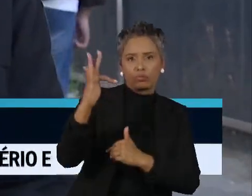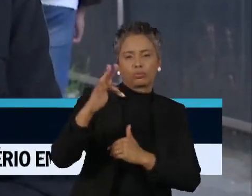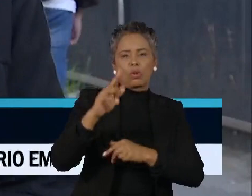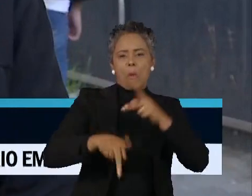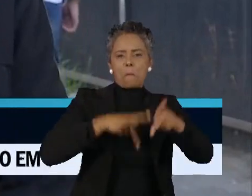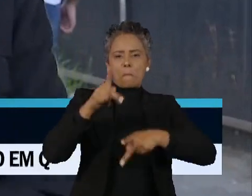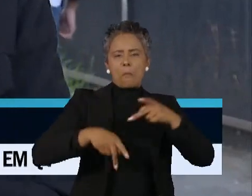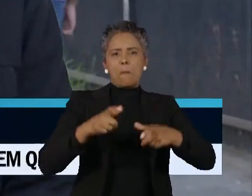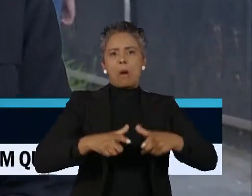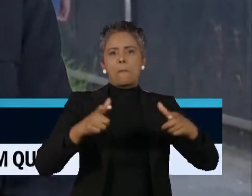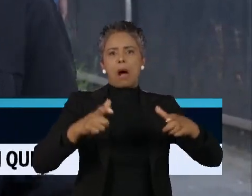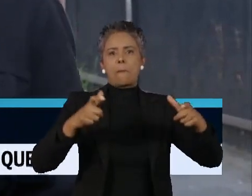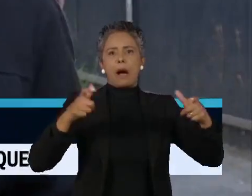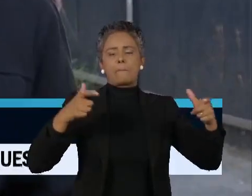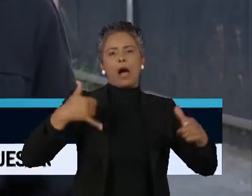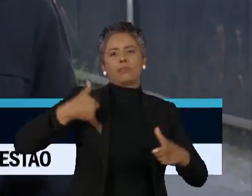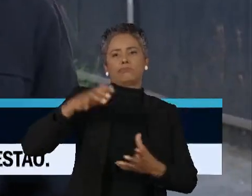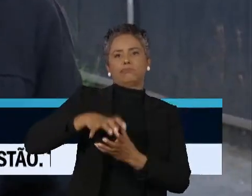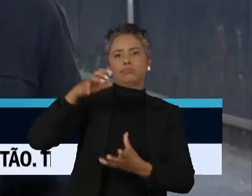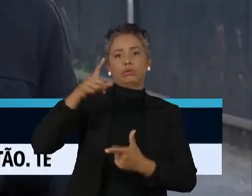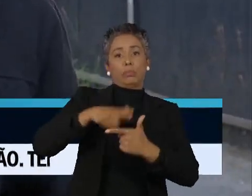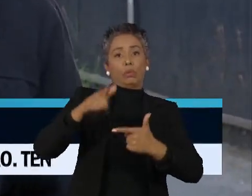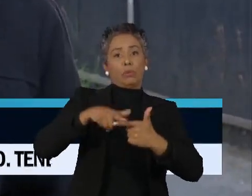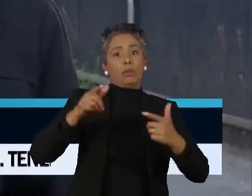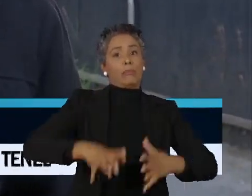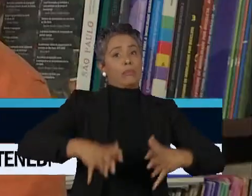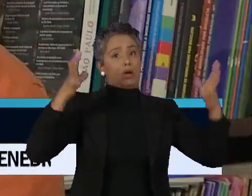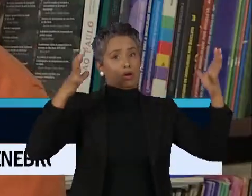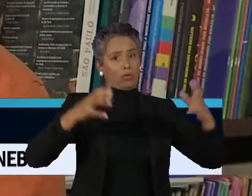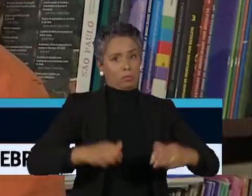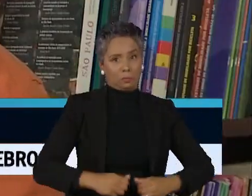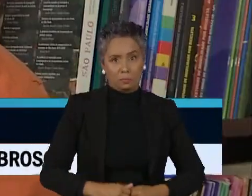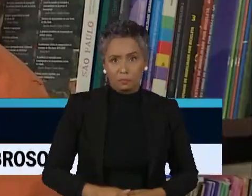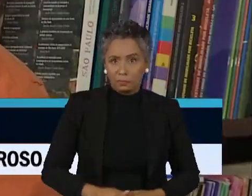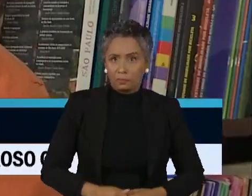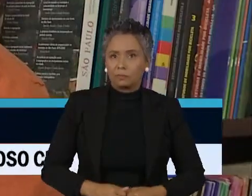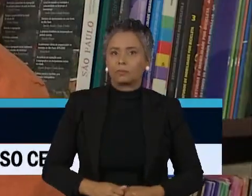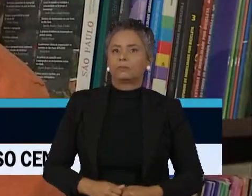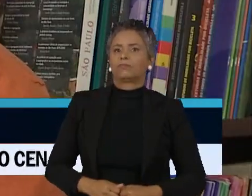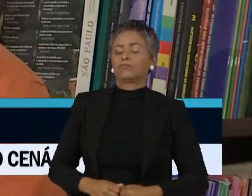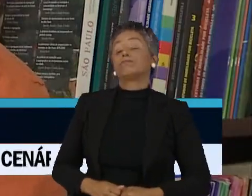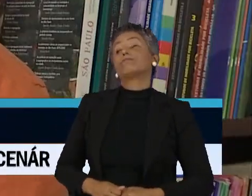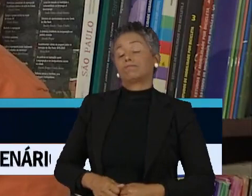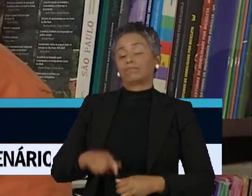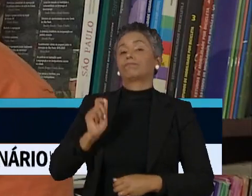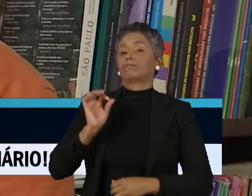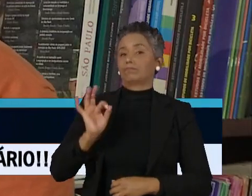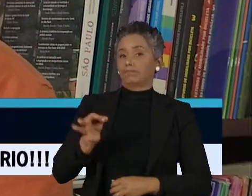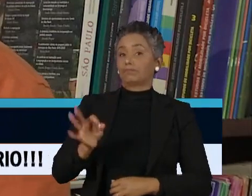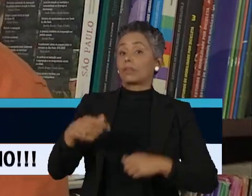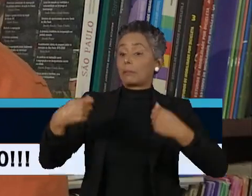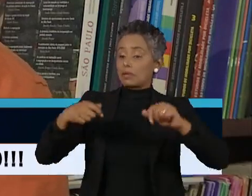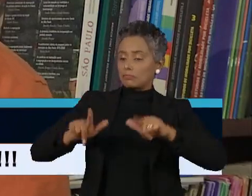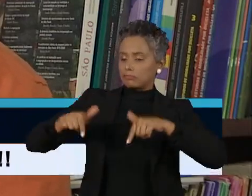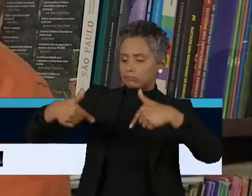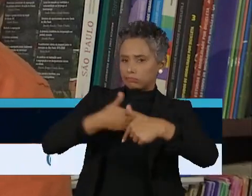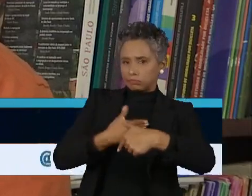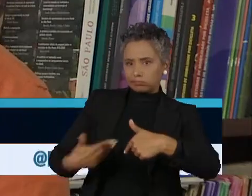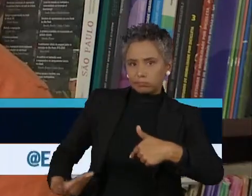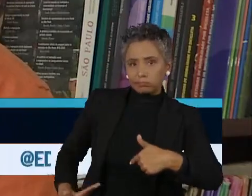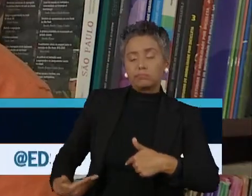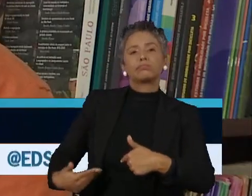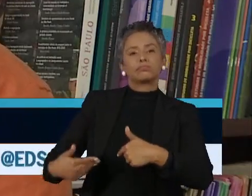mais a cada ano, esse problema vai se tornando cada vez maior. Então a gente precisa desenvolver políticas públicas para atualizar a forma